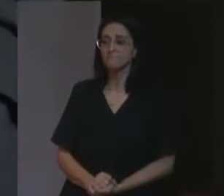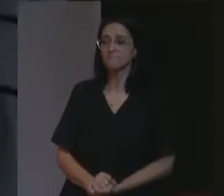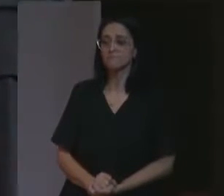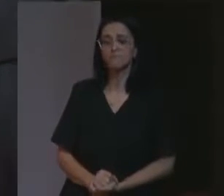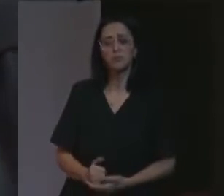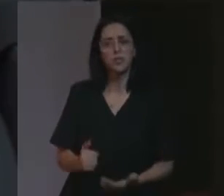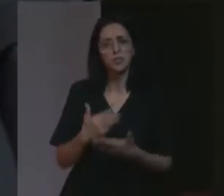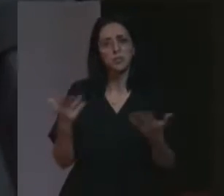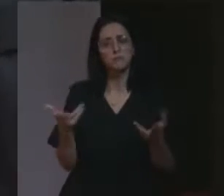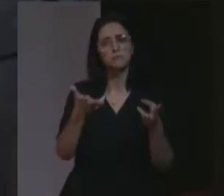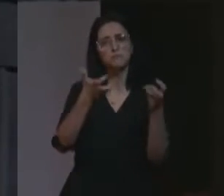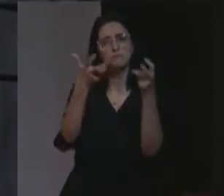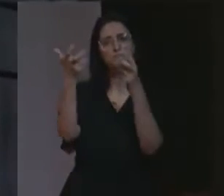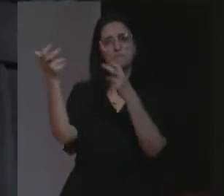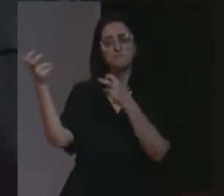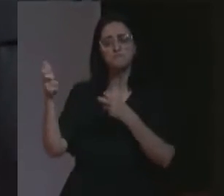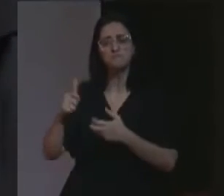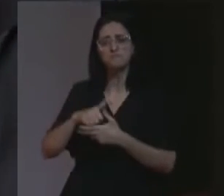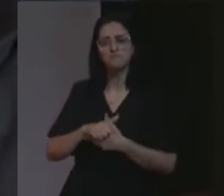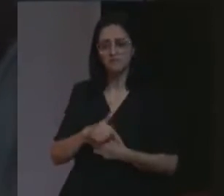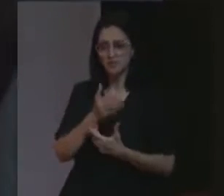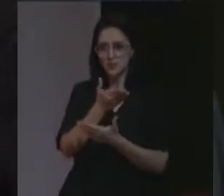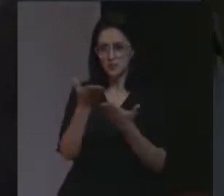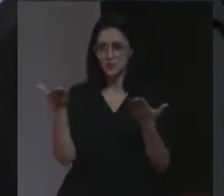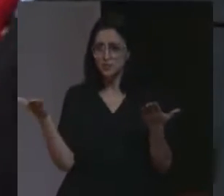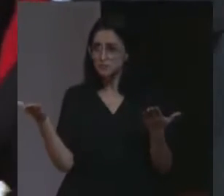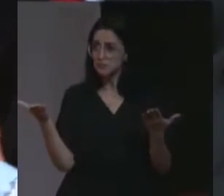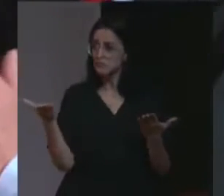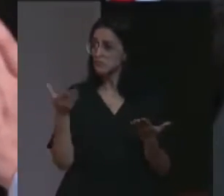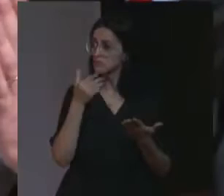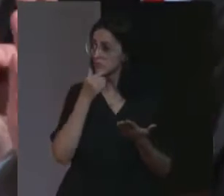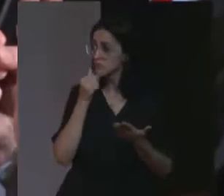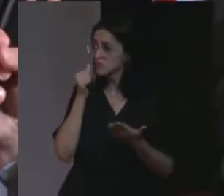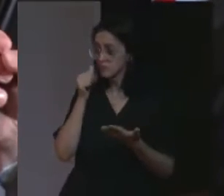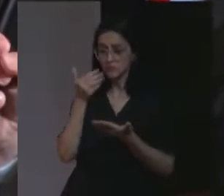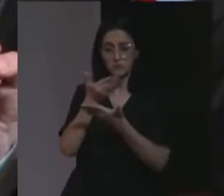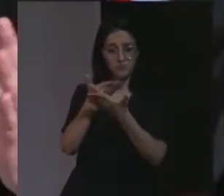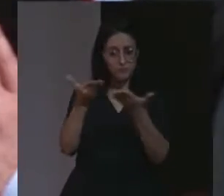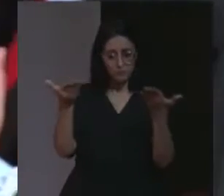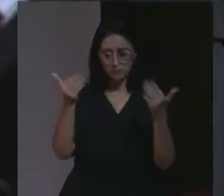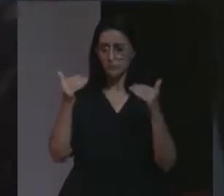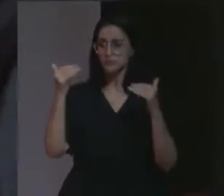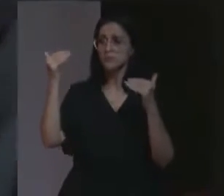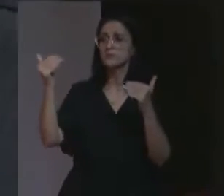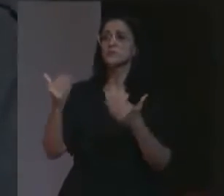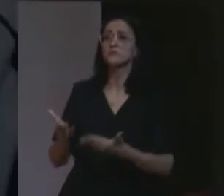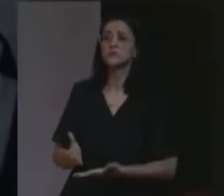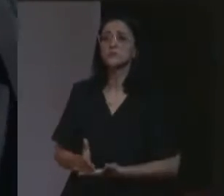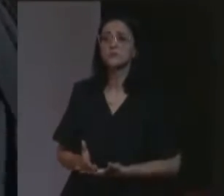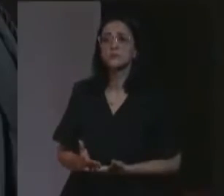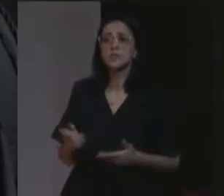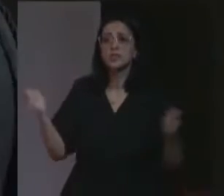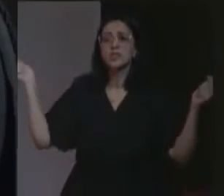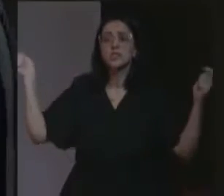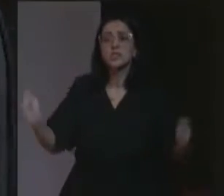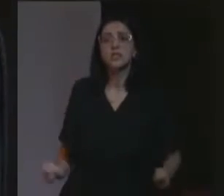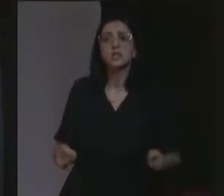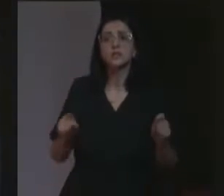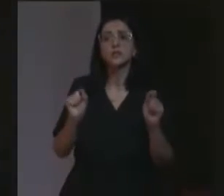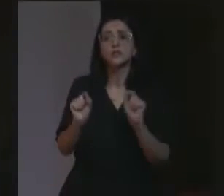Então vejam, os senhores e as senhoras, que nós podemos,